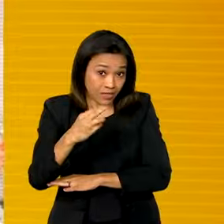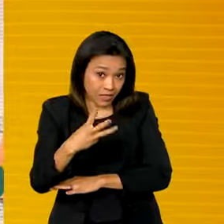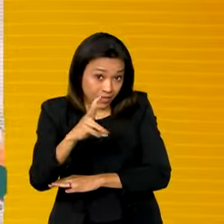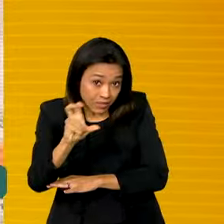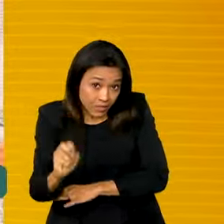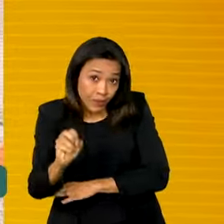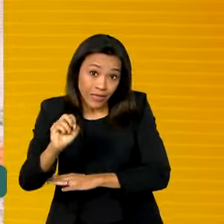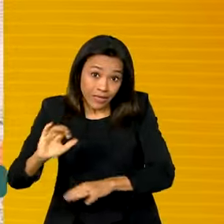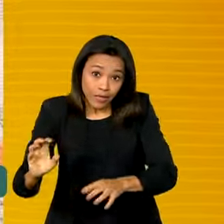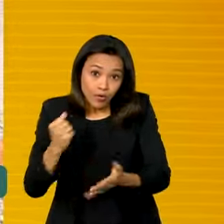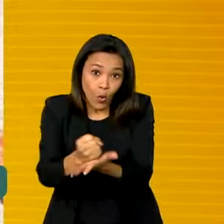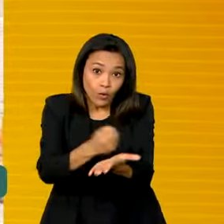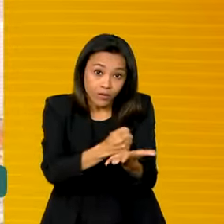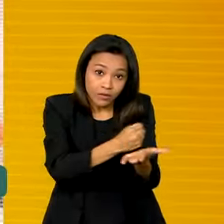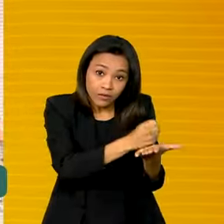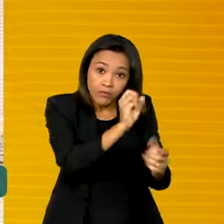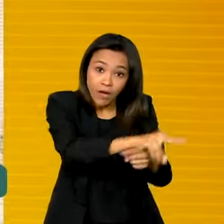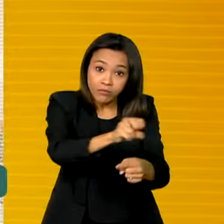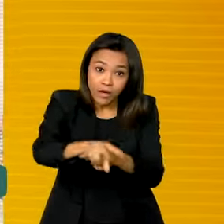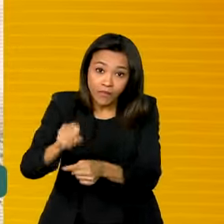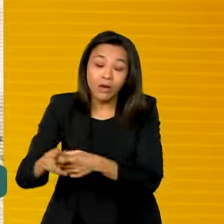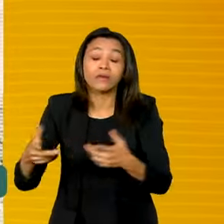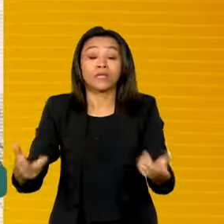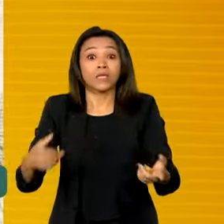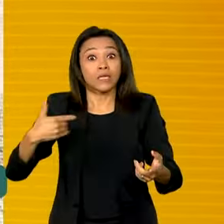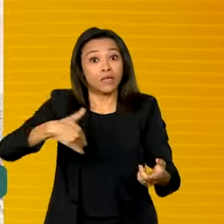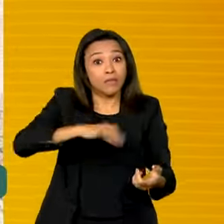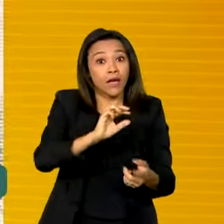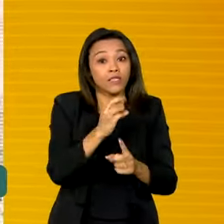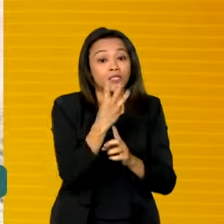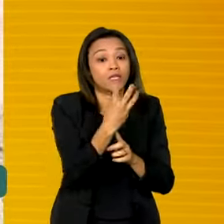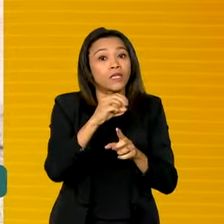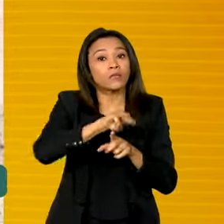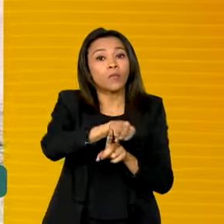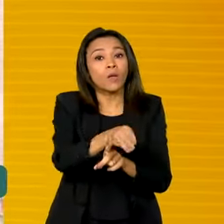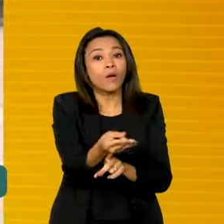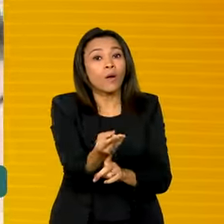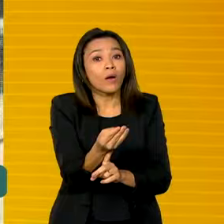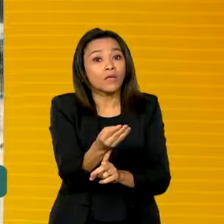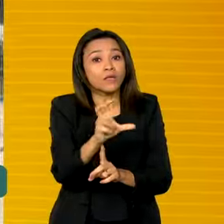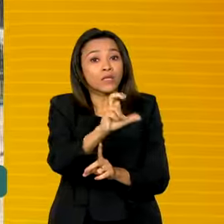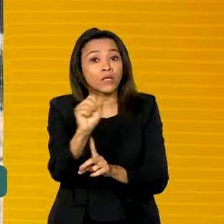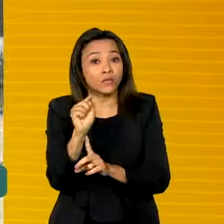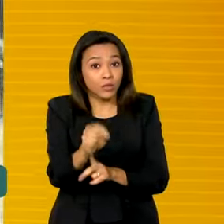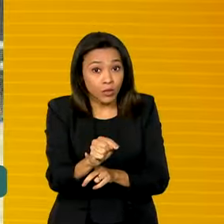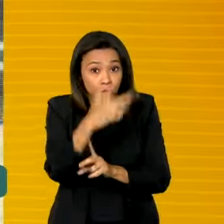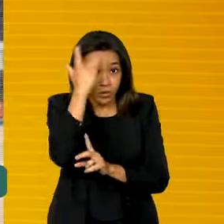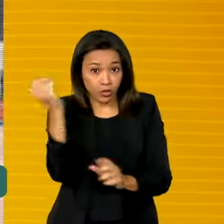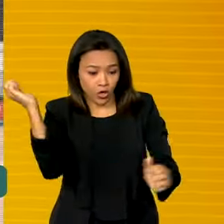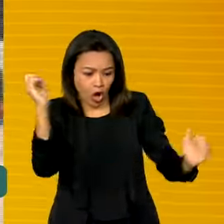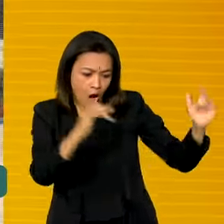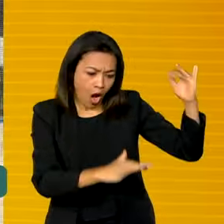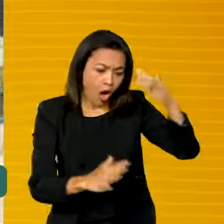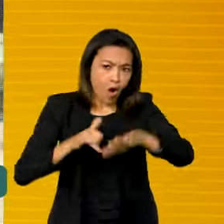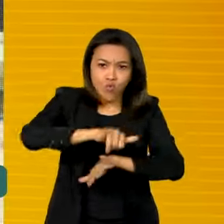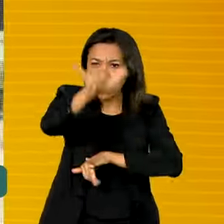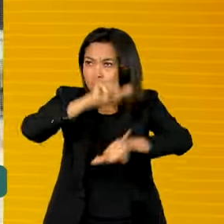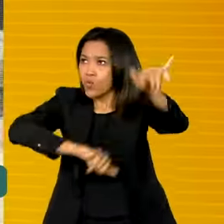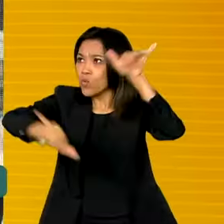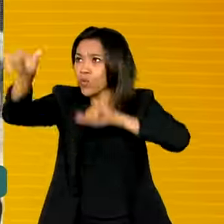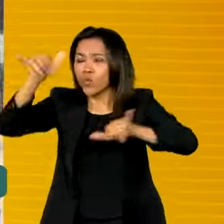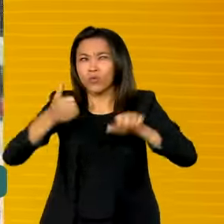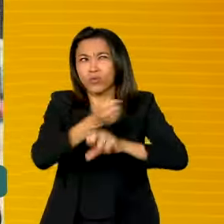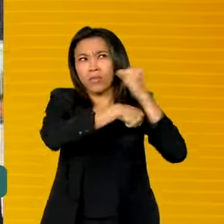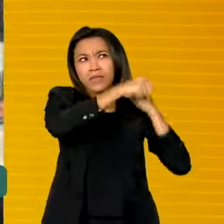vai aumentar a capacidade em mais de 3 milhões e meio de passageiros. No ano passado nós já tivemos mais de